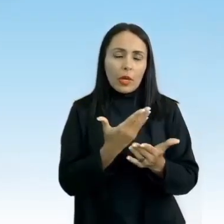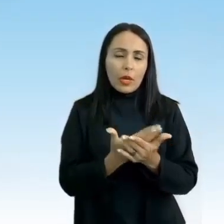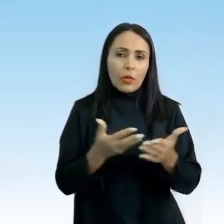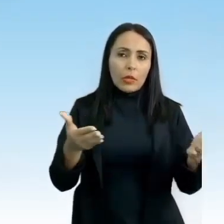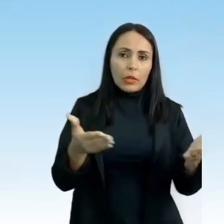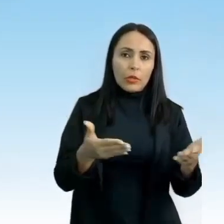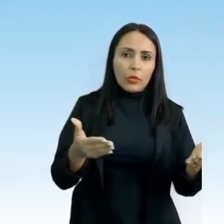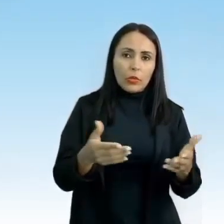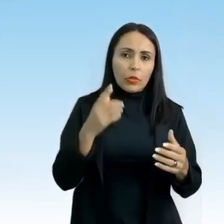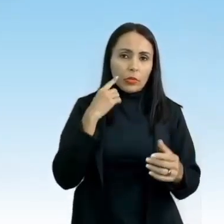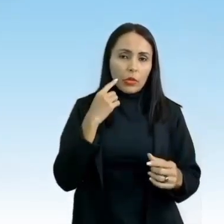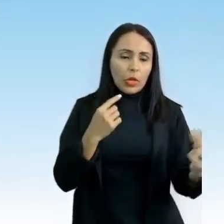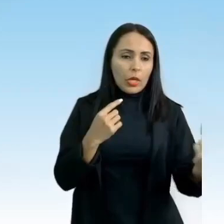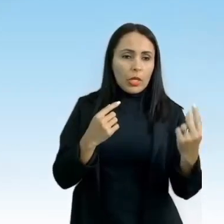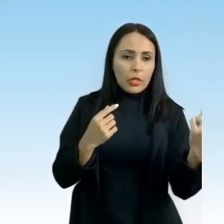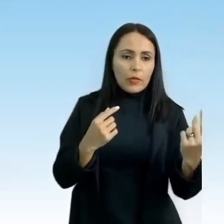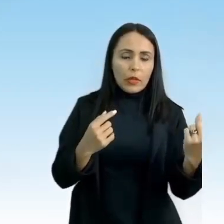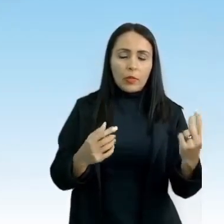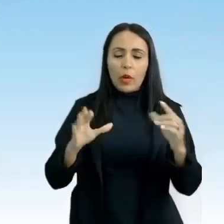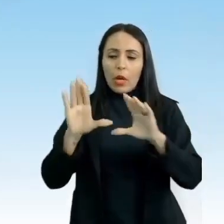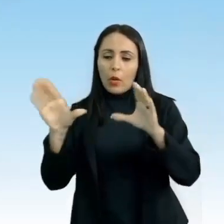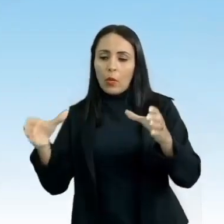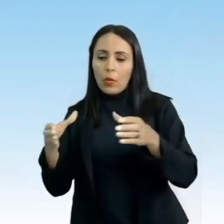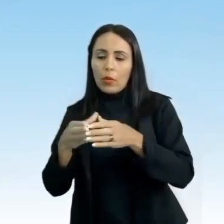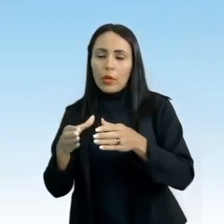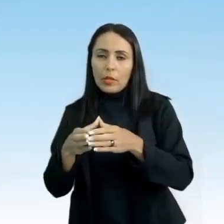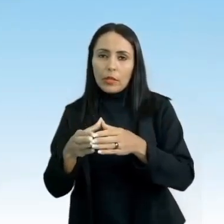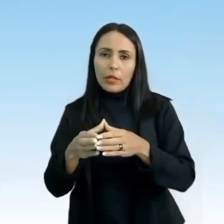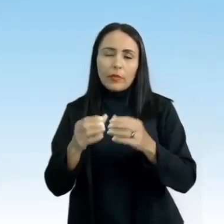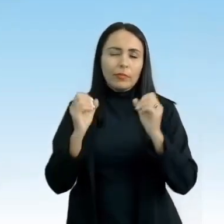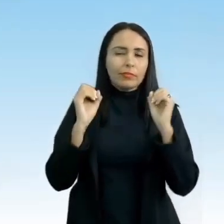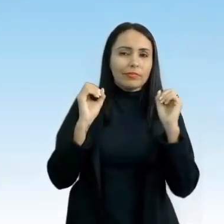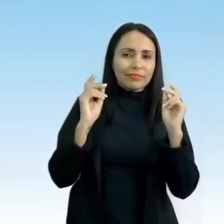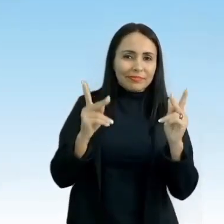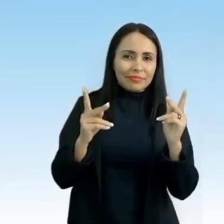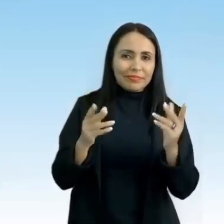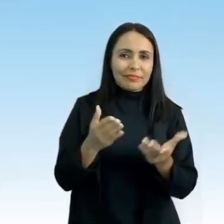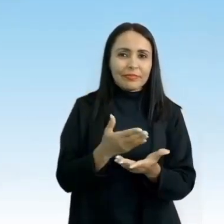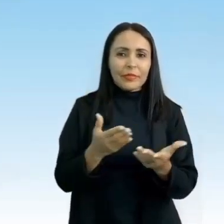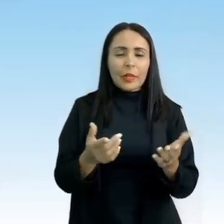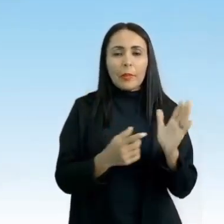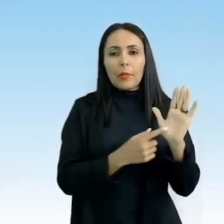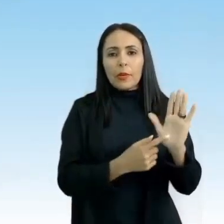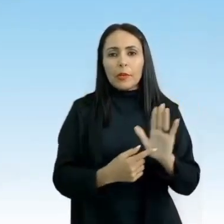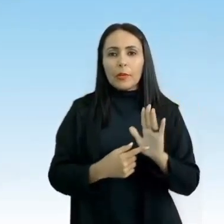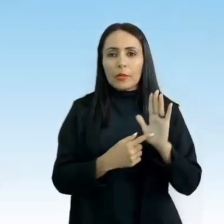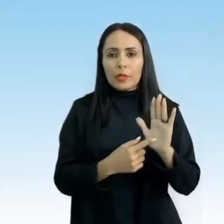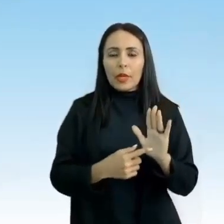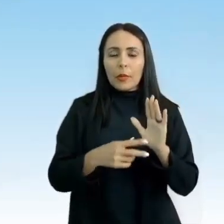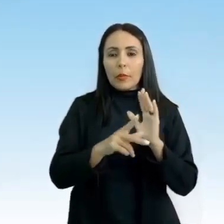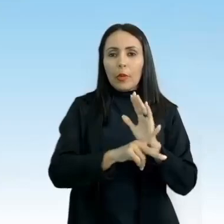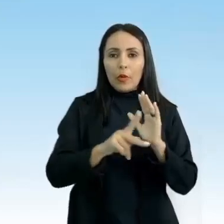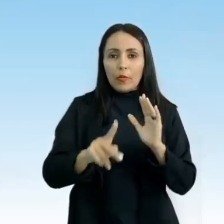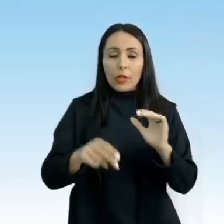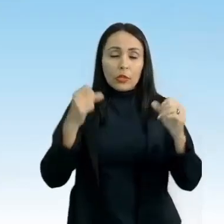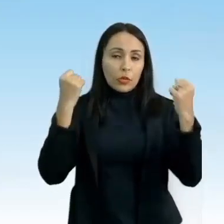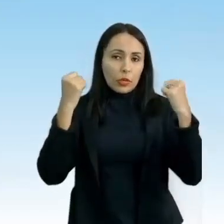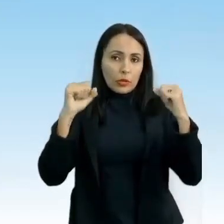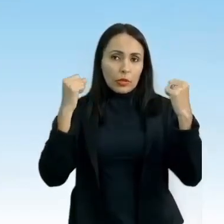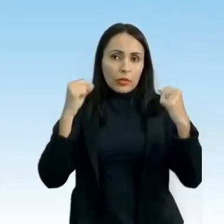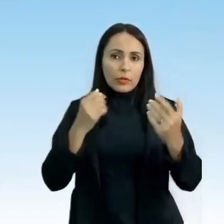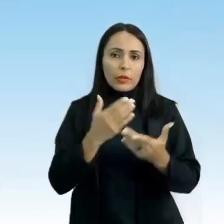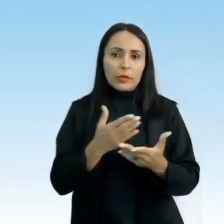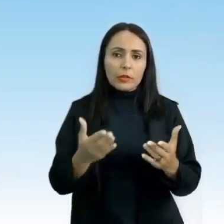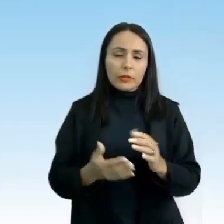esporte individuais ou coletivo, ok? Pode mostrar, como eu falei pra vocês, foi o professor de educação física de